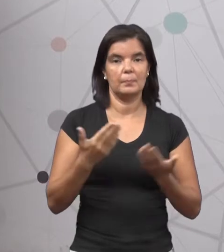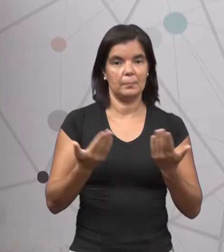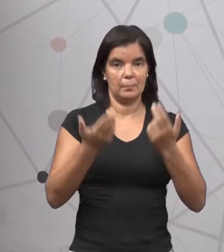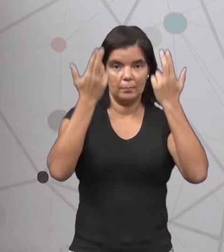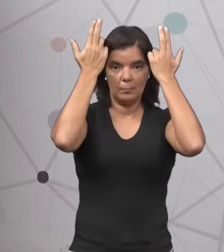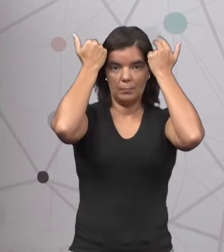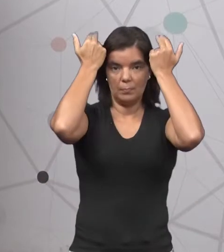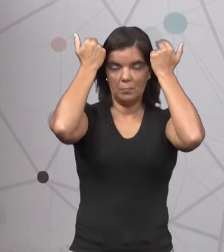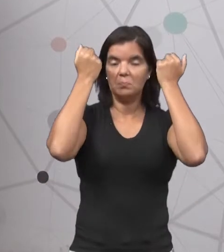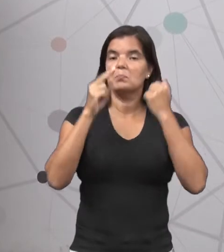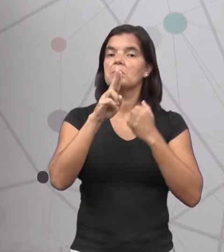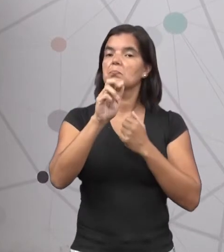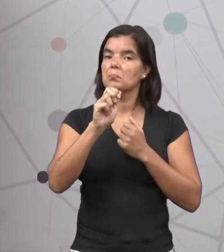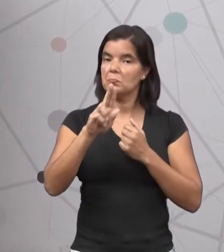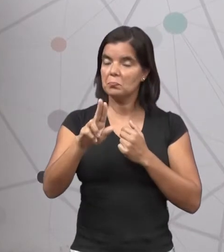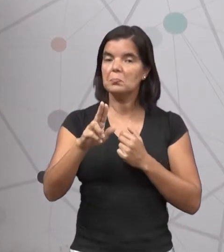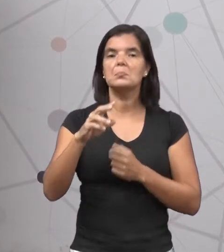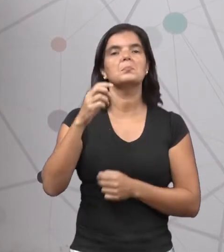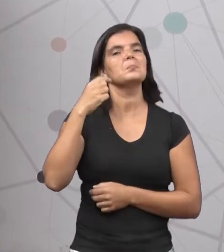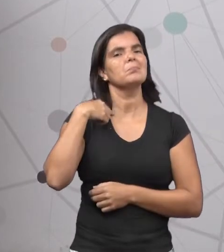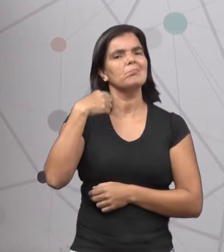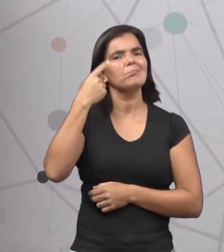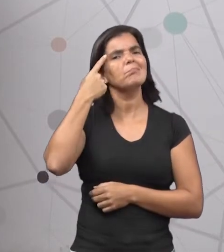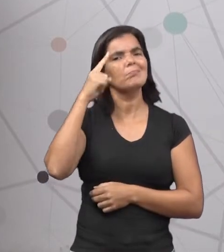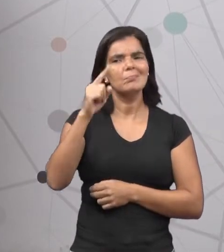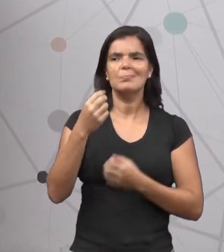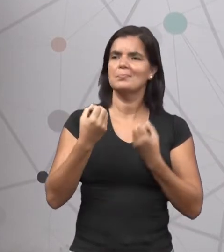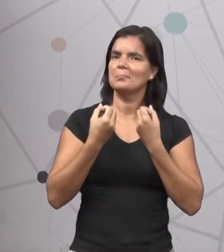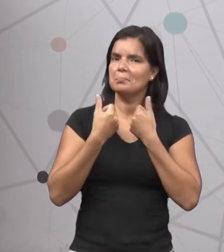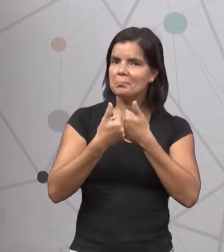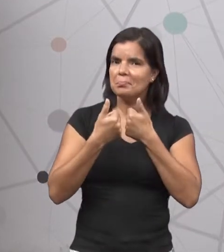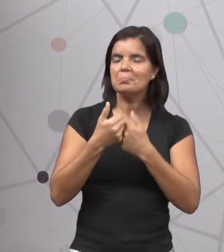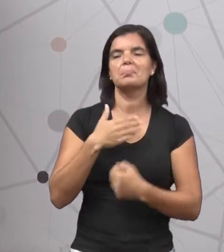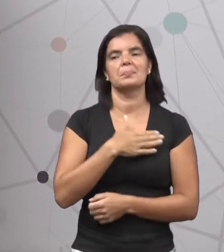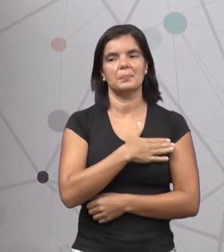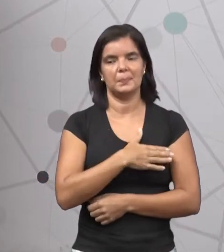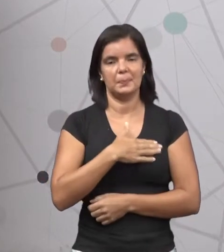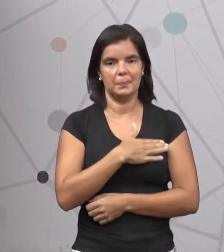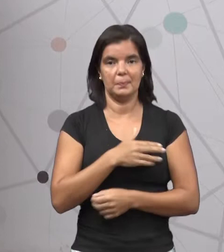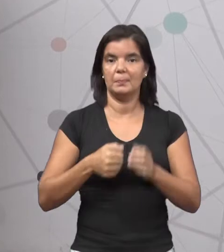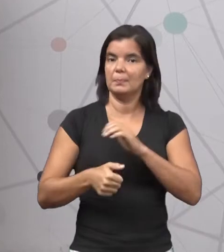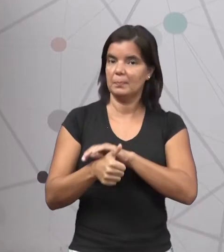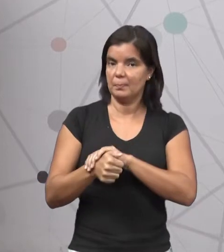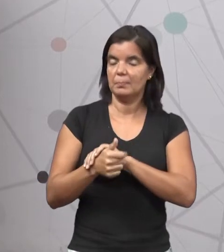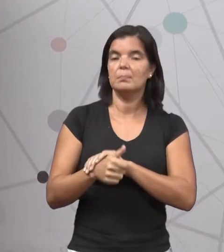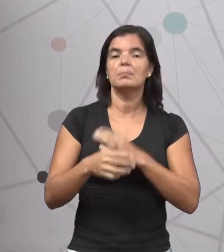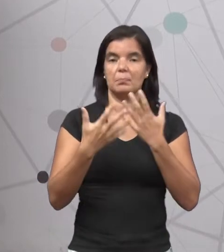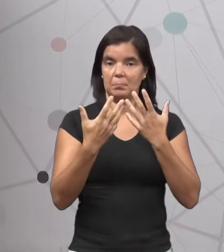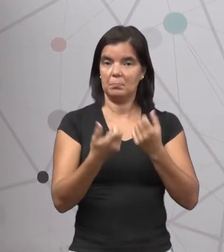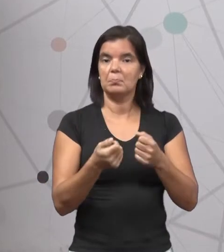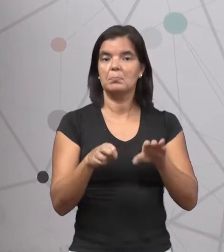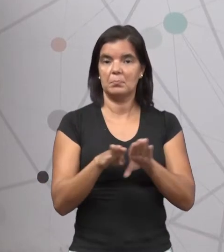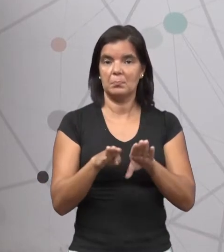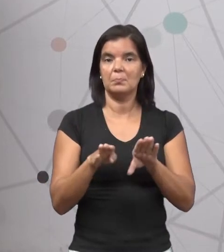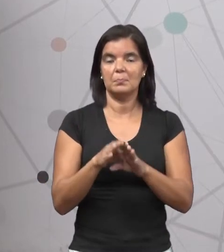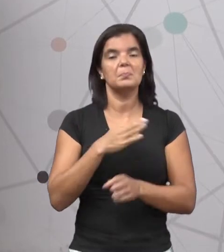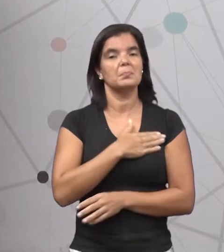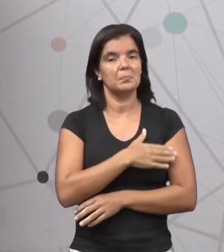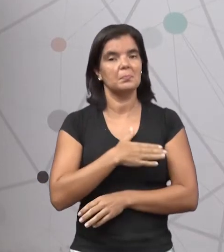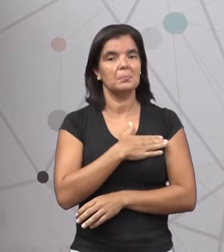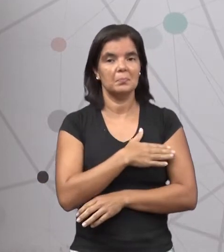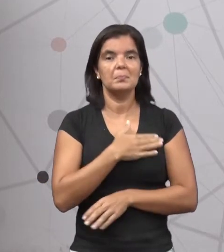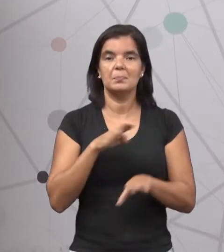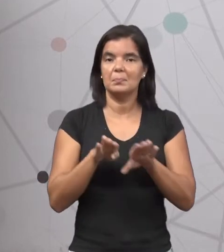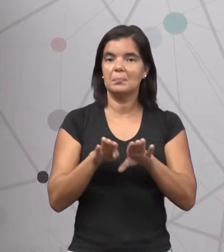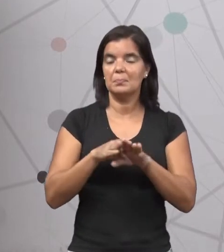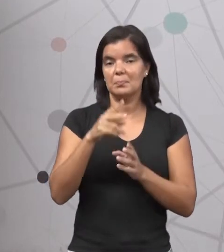lebre disse Uau, juiz! Que ideia genial! Gostei muito! E a tartaruga concordou Eu também gostei muito